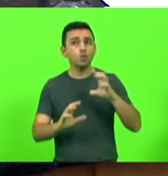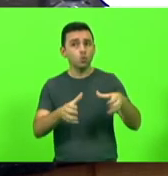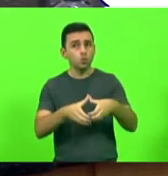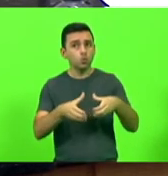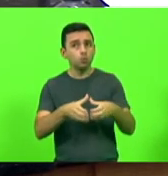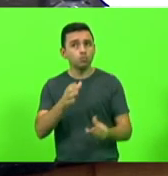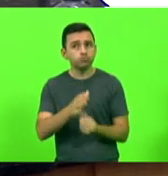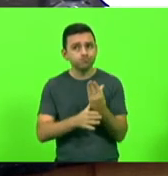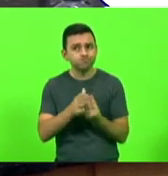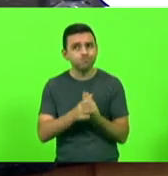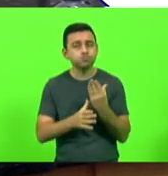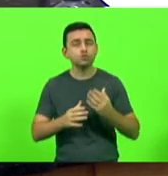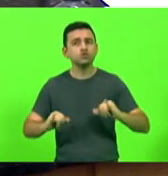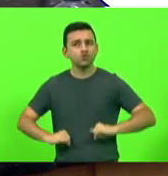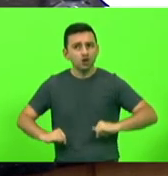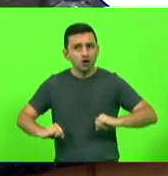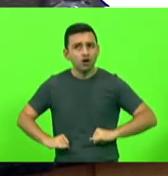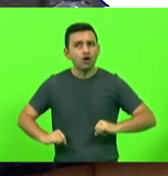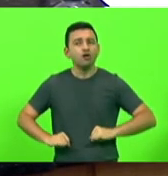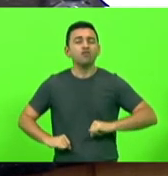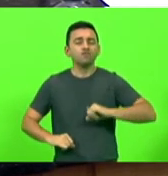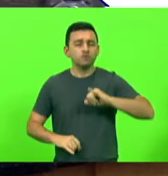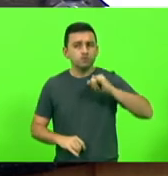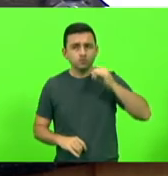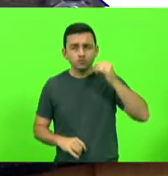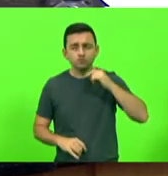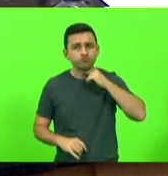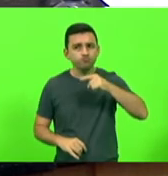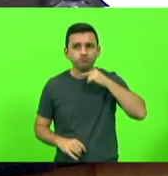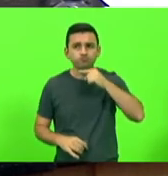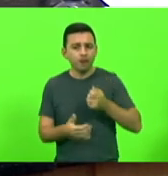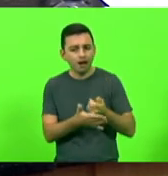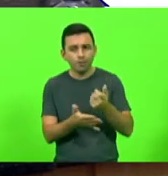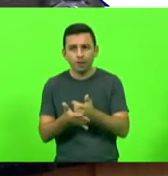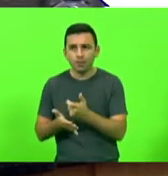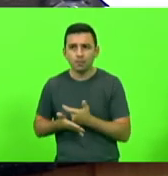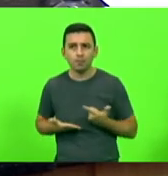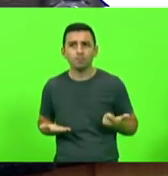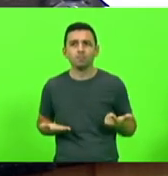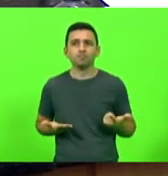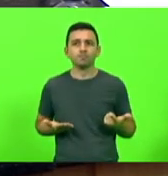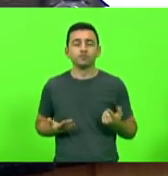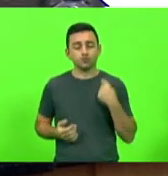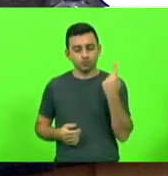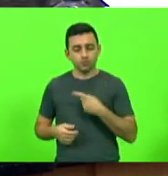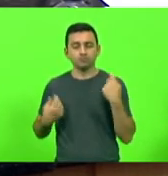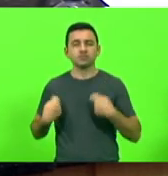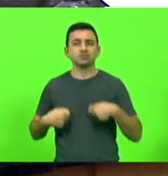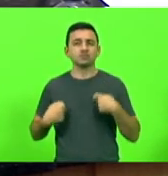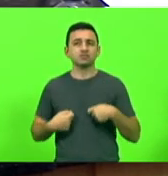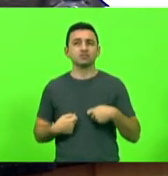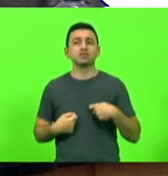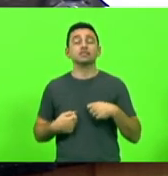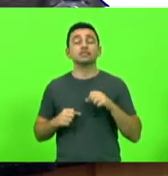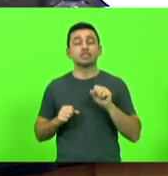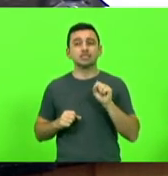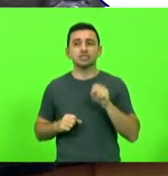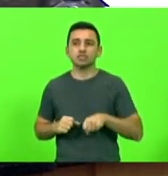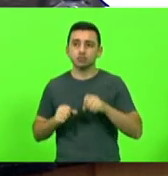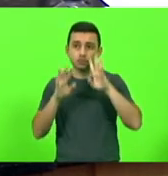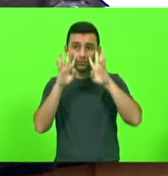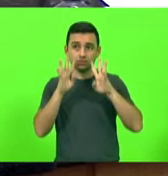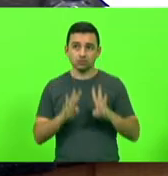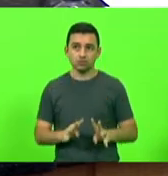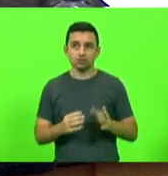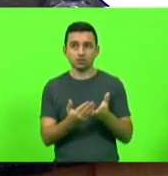que sofre para pagar tudo isso, que realmente pena para pagar tudo isso e nós precisamos um pouquinho dar atenção para